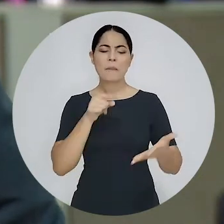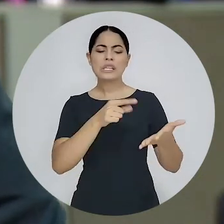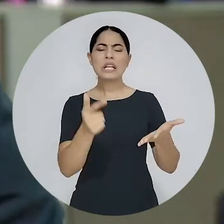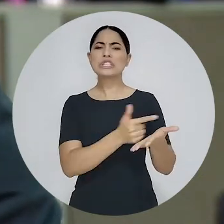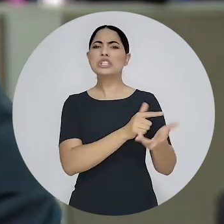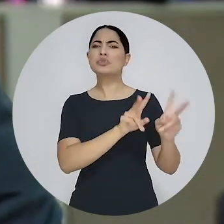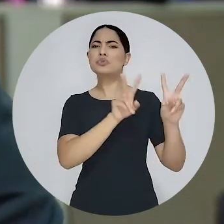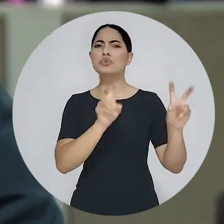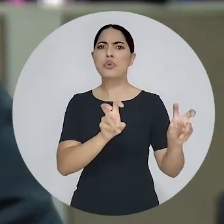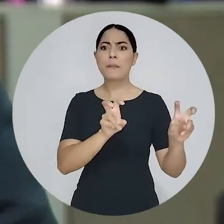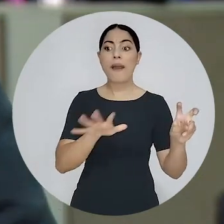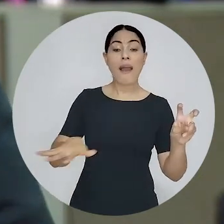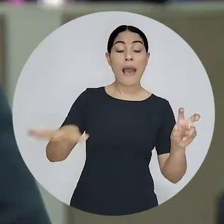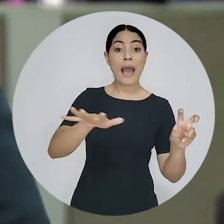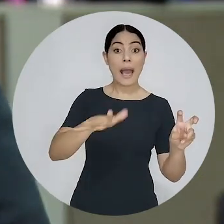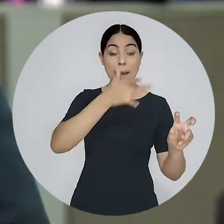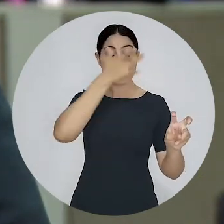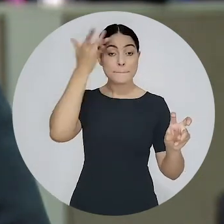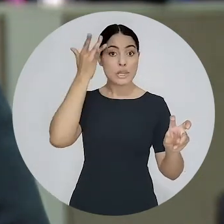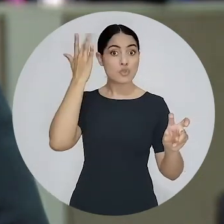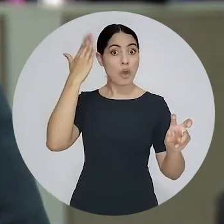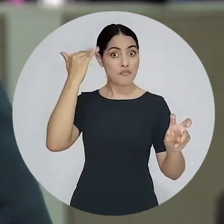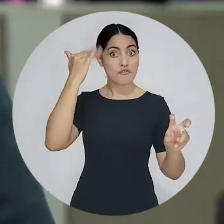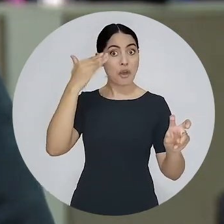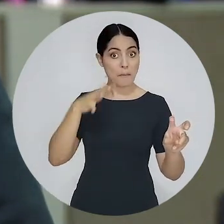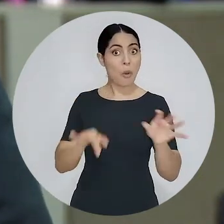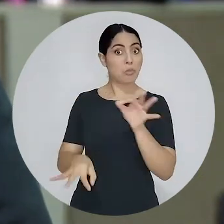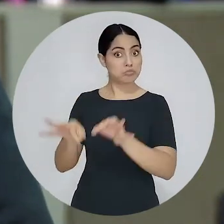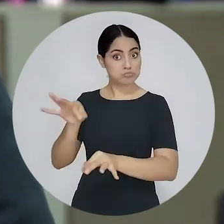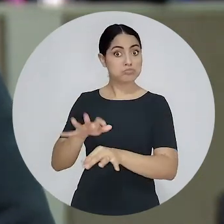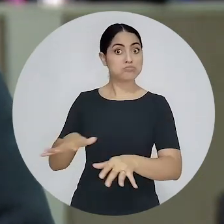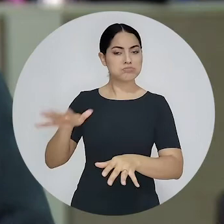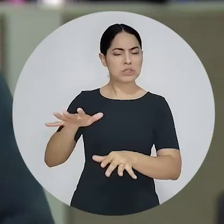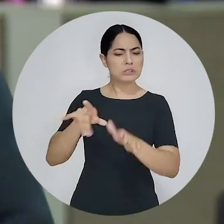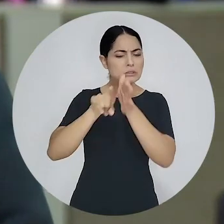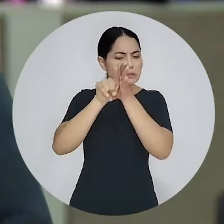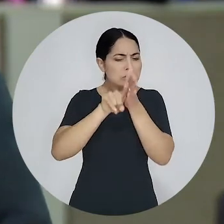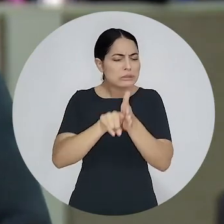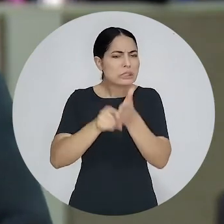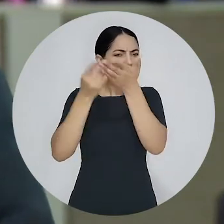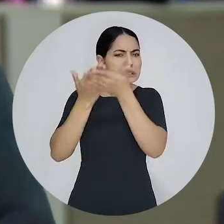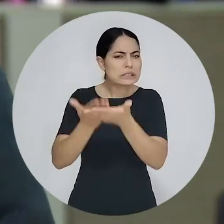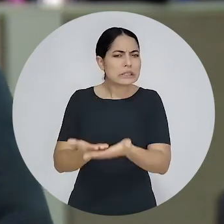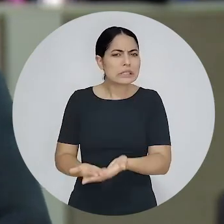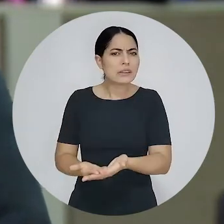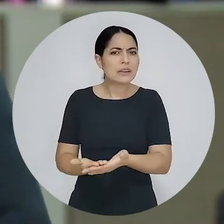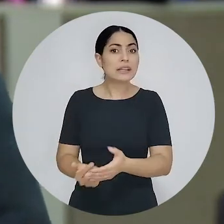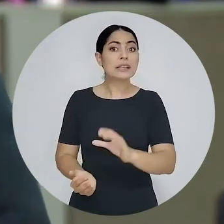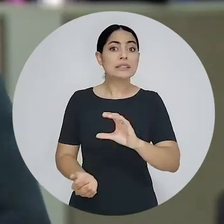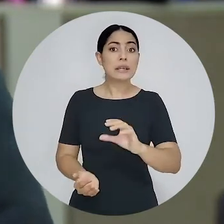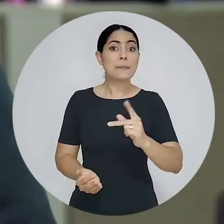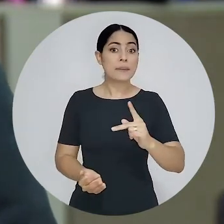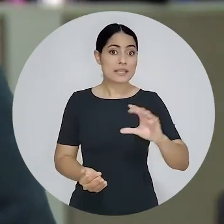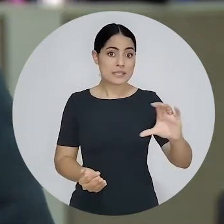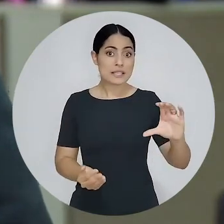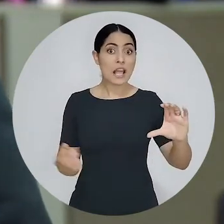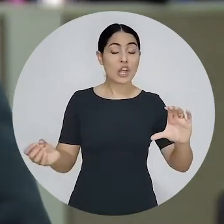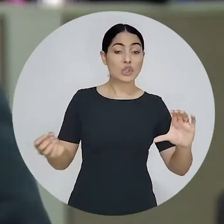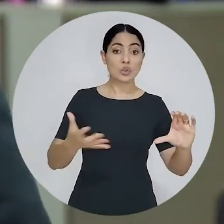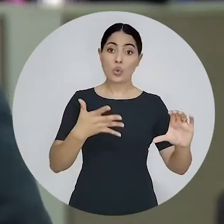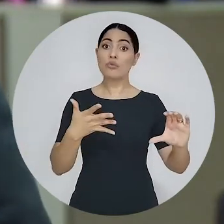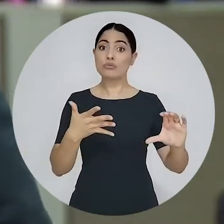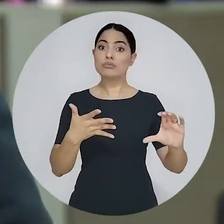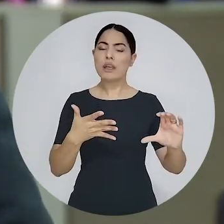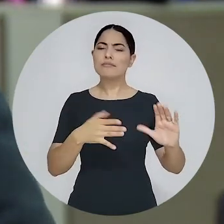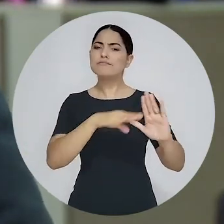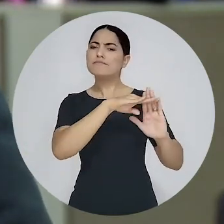pensamento das mais brilhantes mentes do mundo jurídico brasileiro, que se debruçaram em avaliar o novo Código, considerando